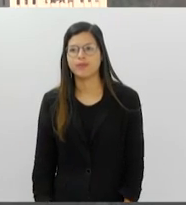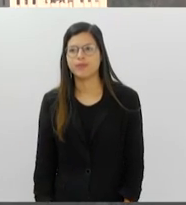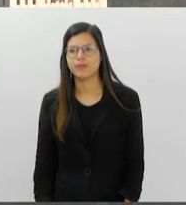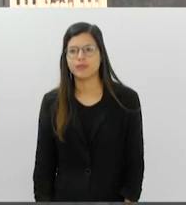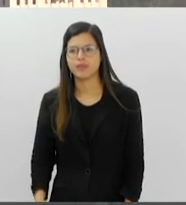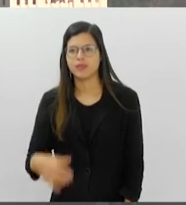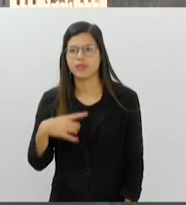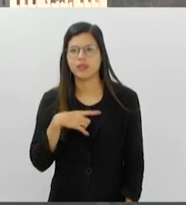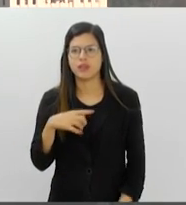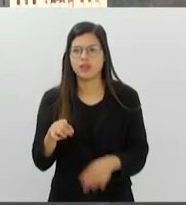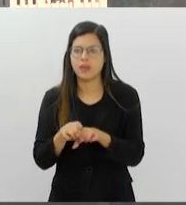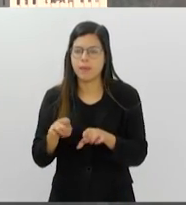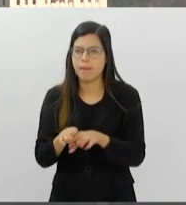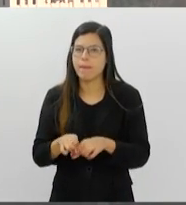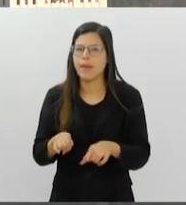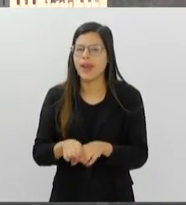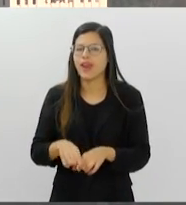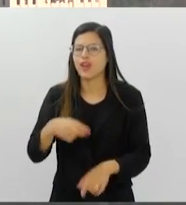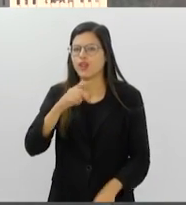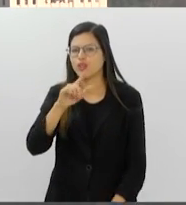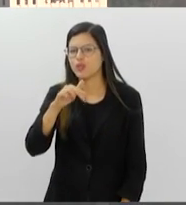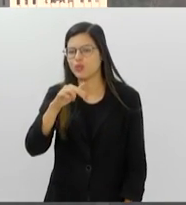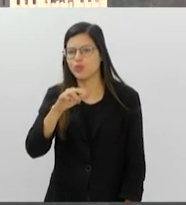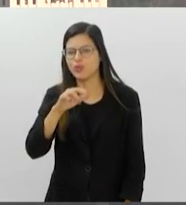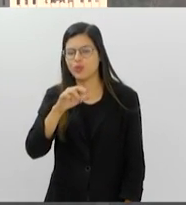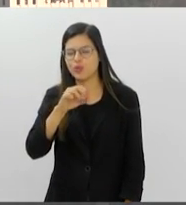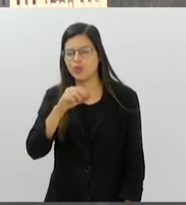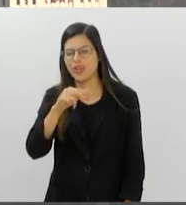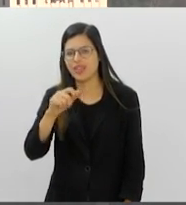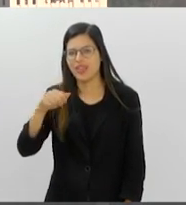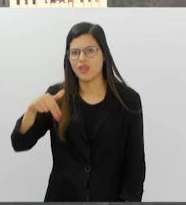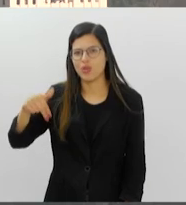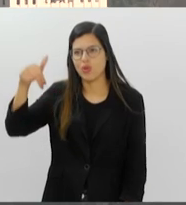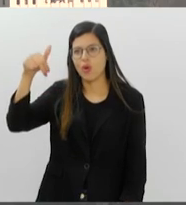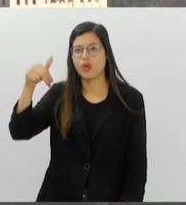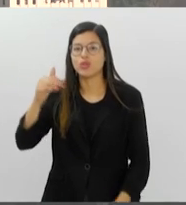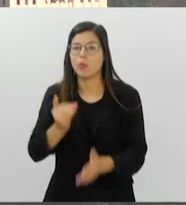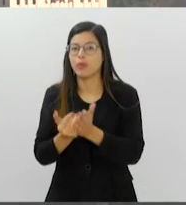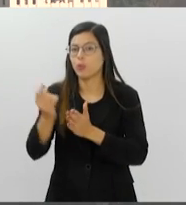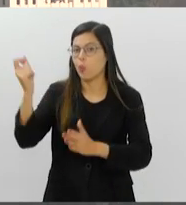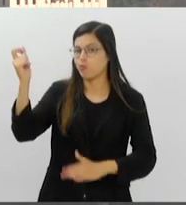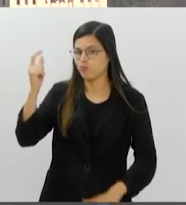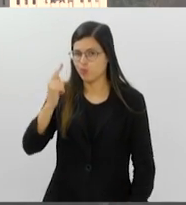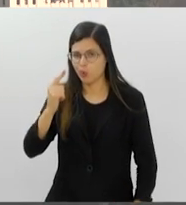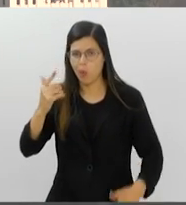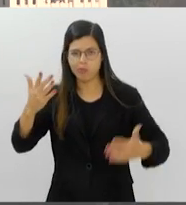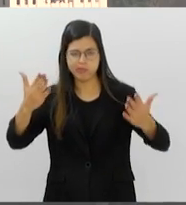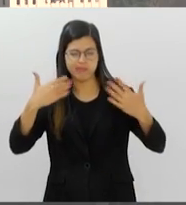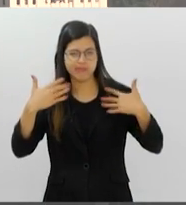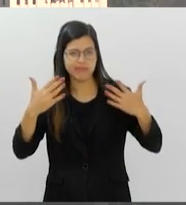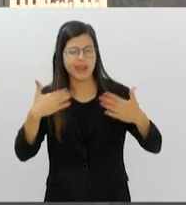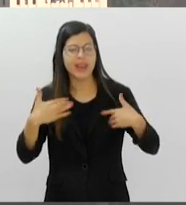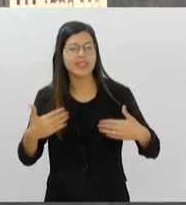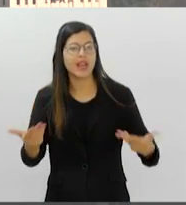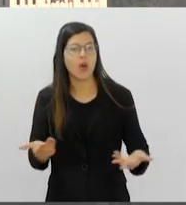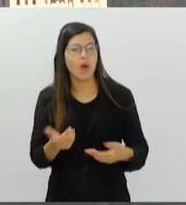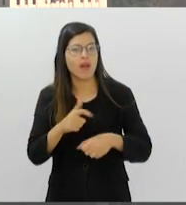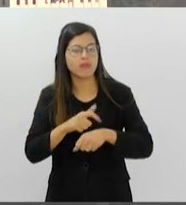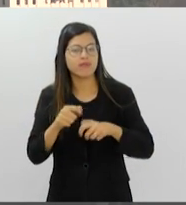parte aí da zona norte do Rio de Janeiro. O dia amanheceu com sol aqui no Rio de Janeiro, bastante calor. Nesse momento faz